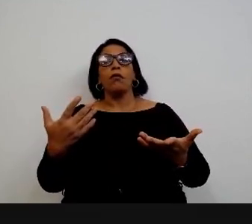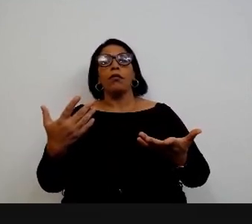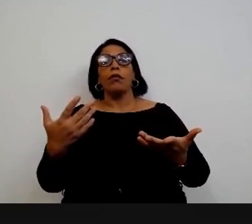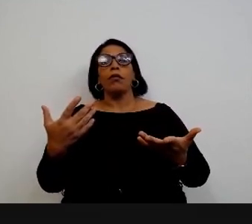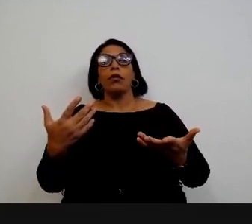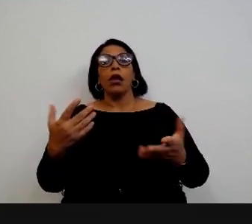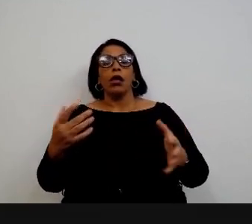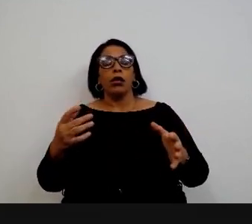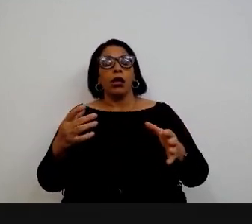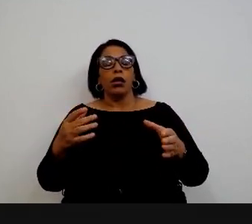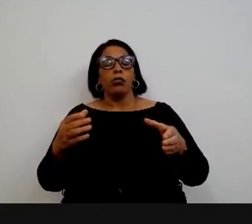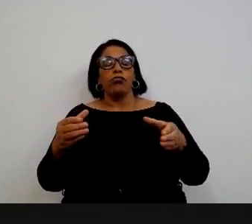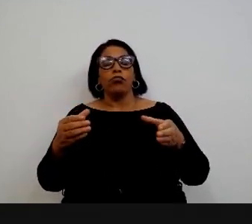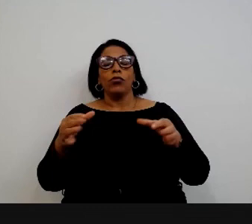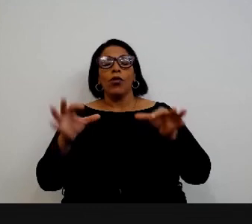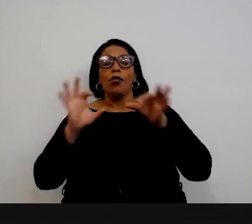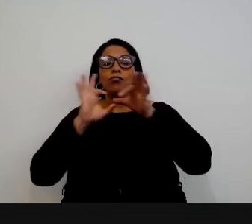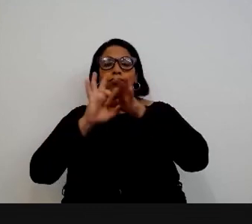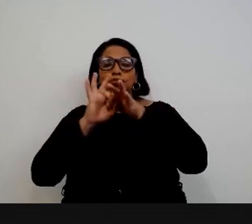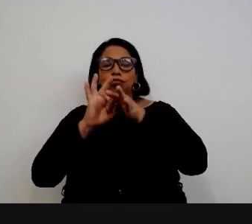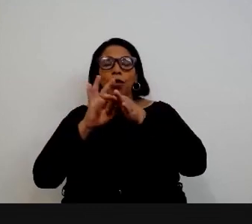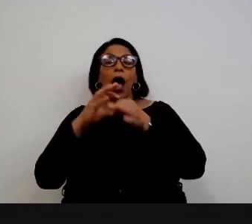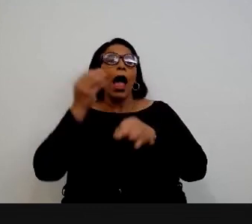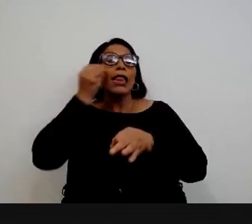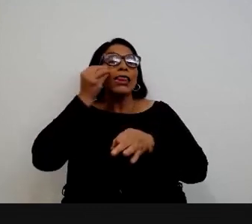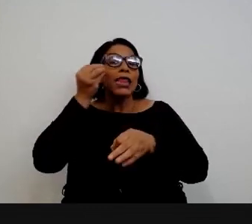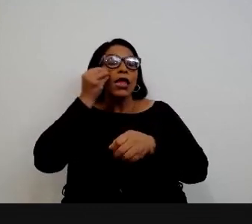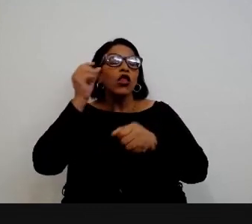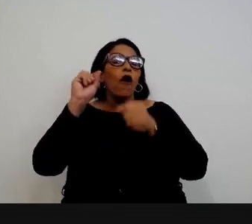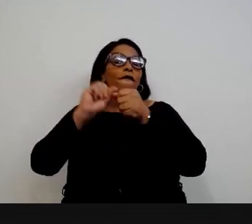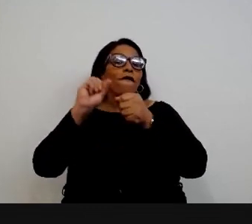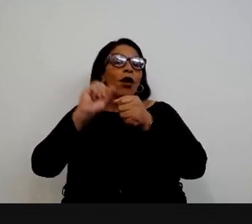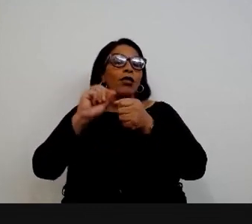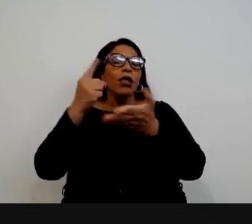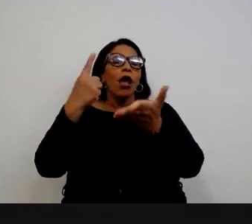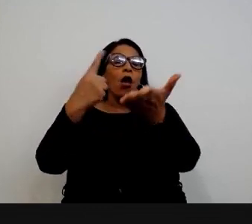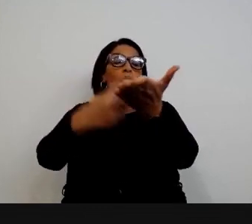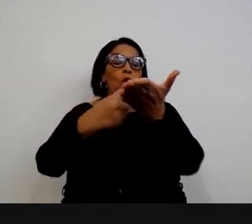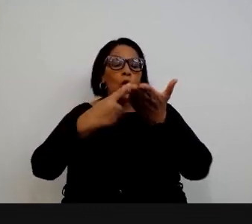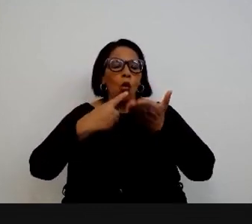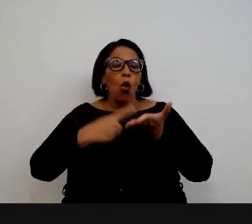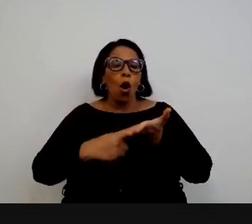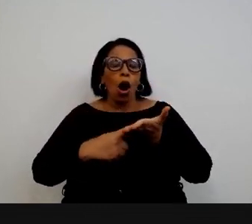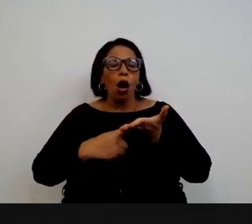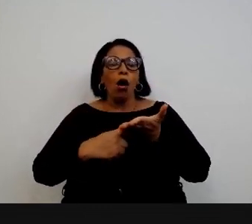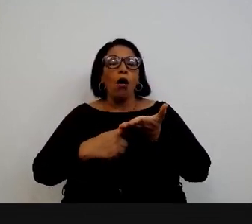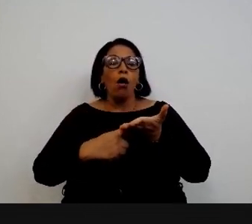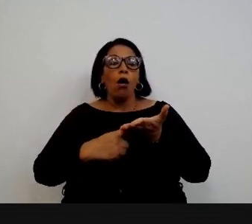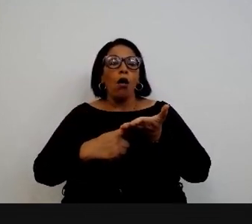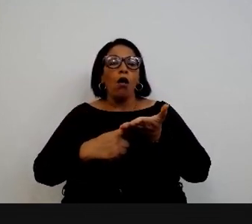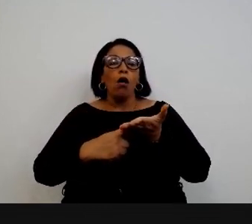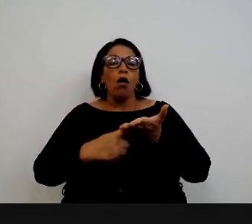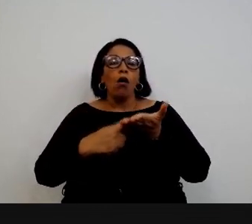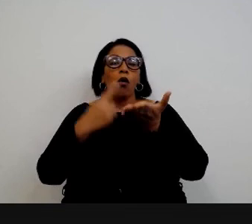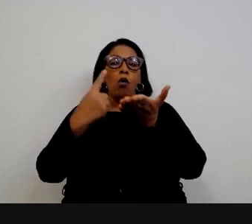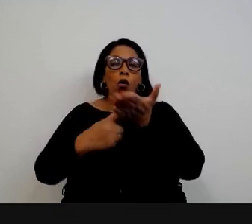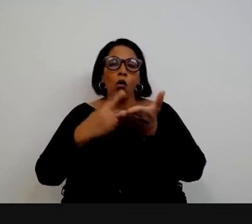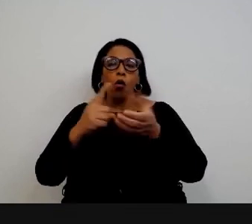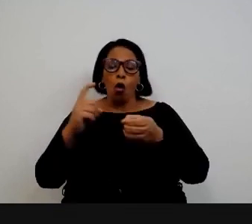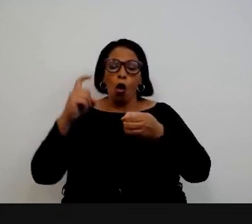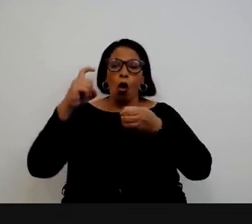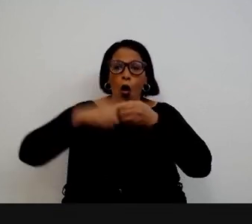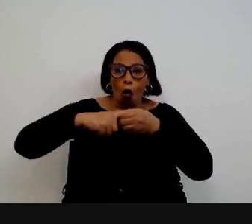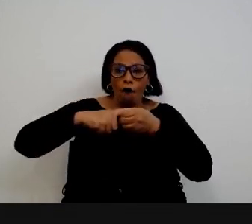ele reúne aquilo que a gente tentou fazer parcerizações então a gente fez parcerizações com parcerias com